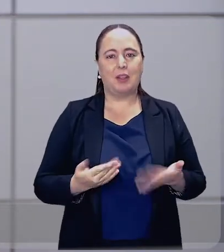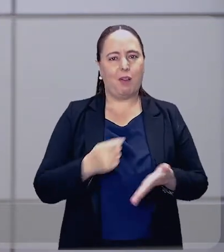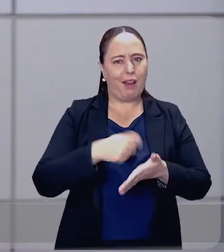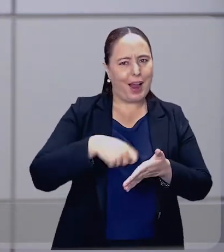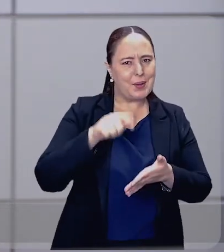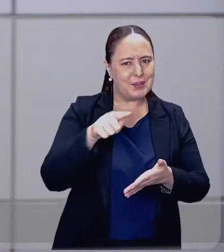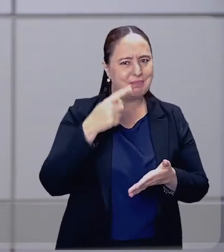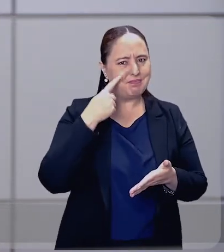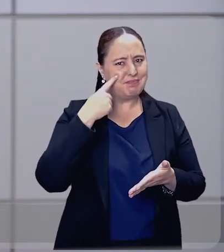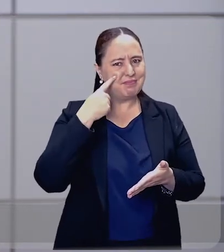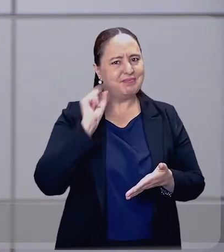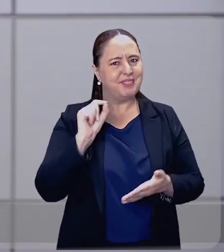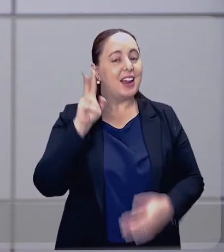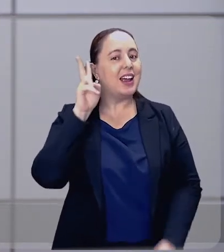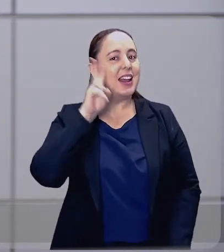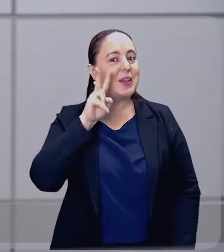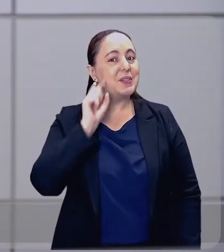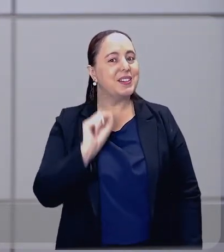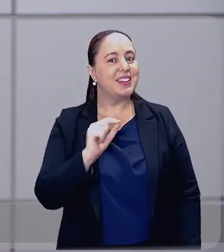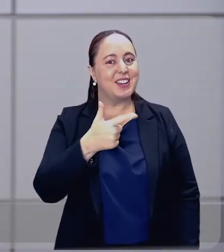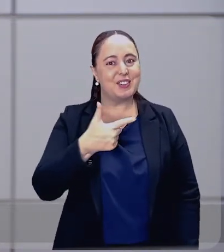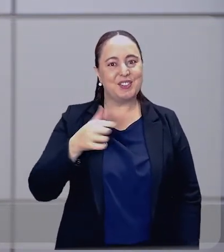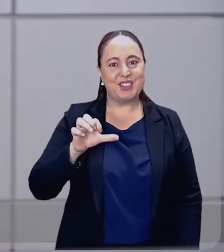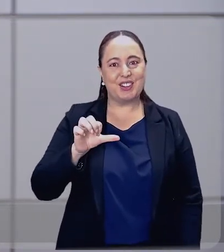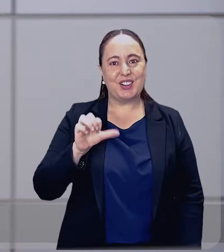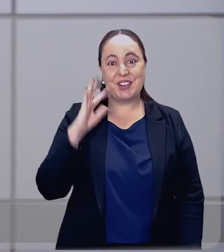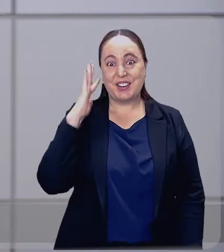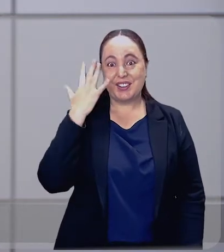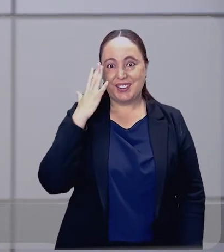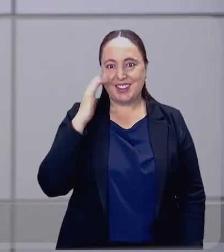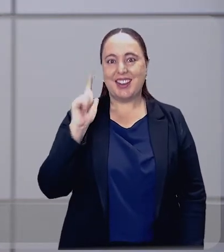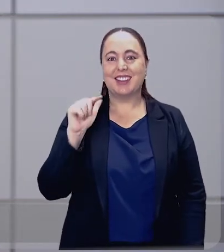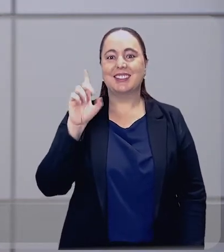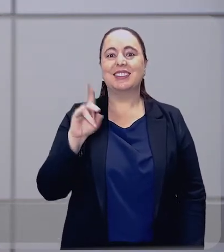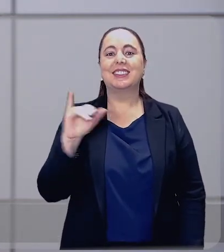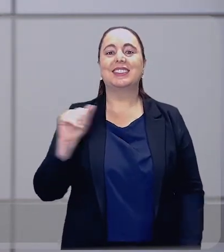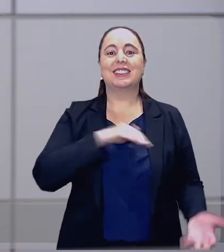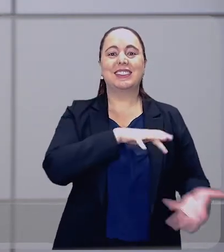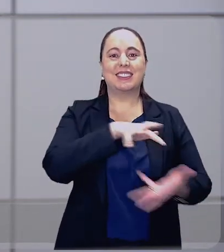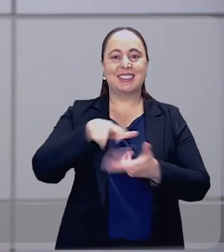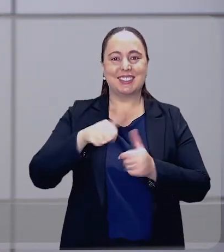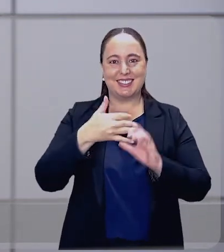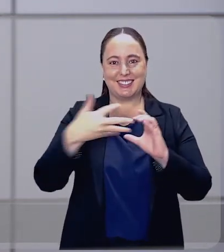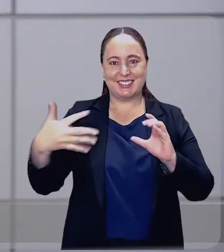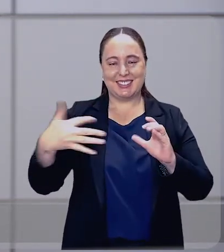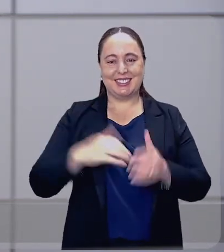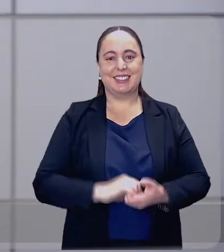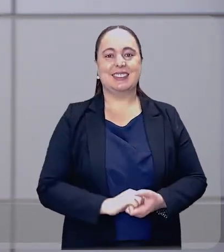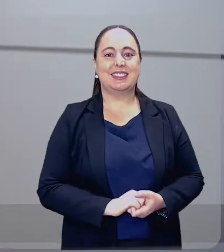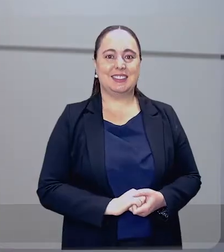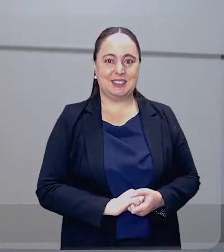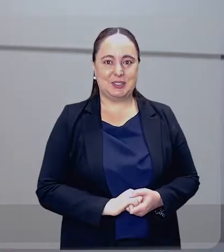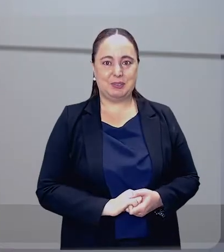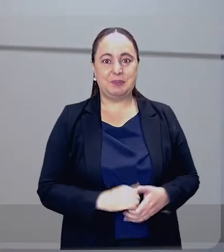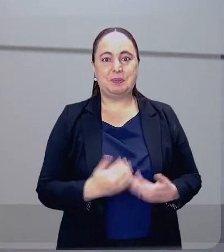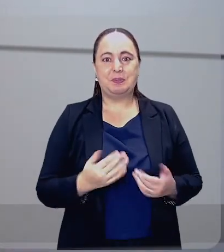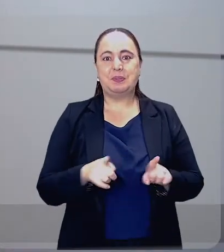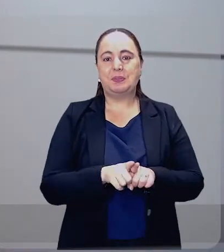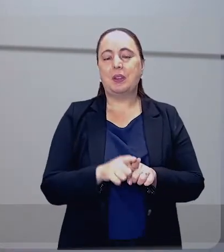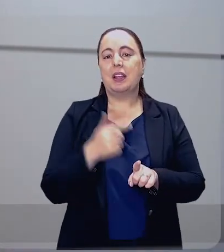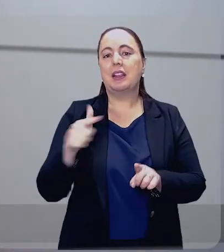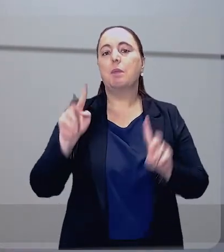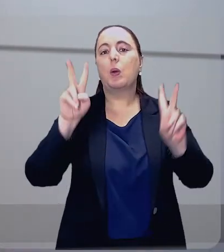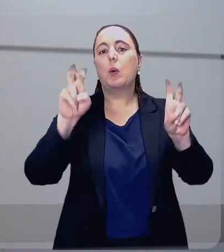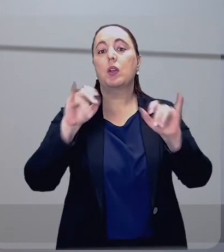Então, anota aí. Dia 29 de fevereiro é o Dia Mundial das Doenças Raras. E a gente